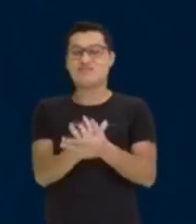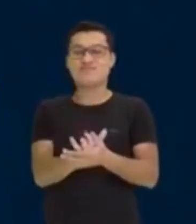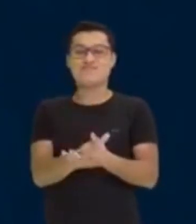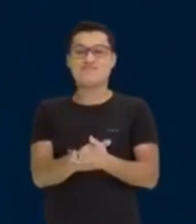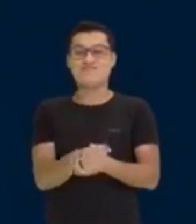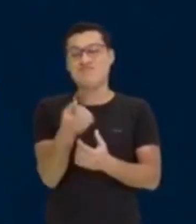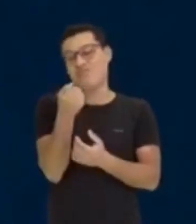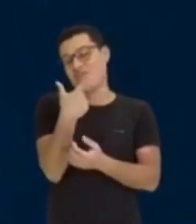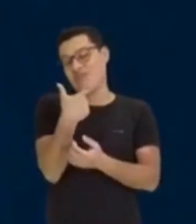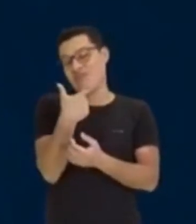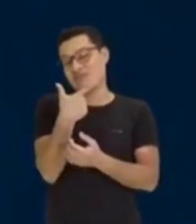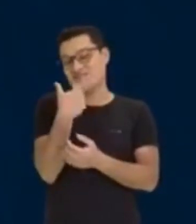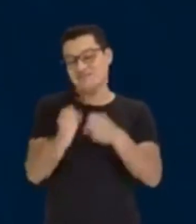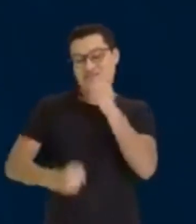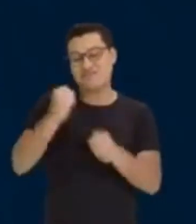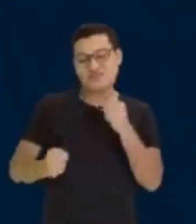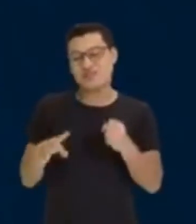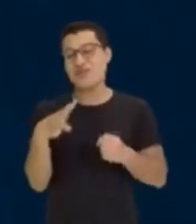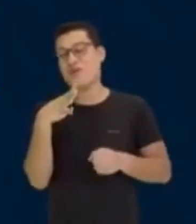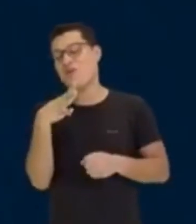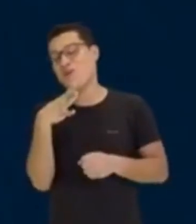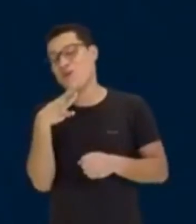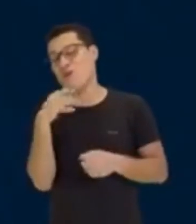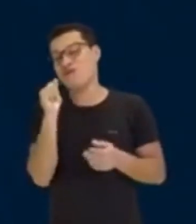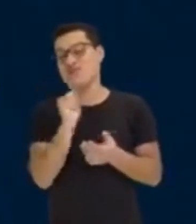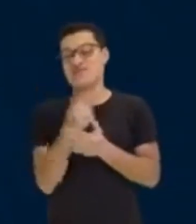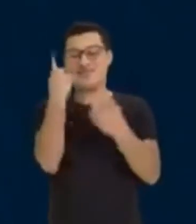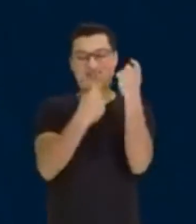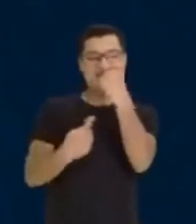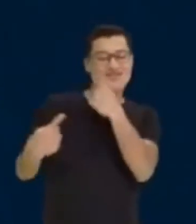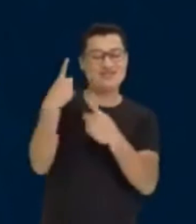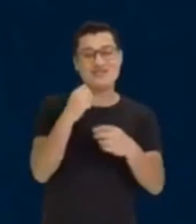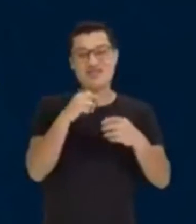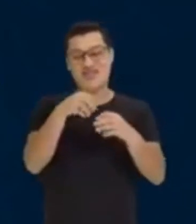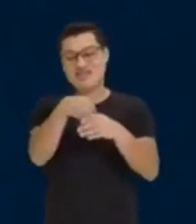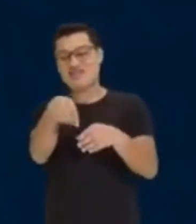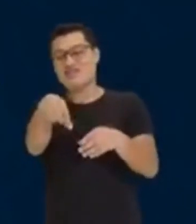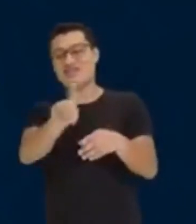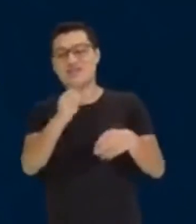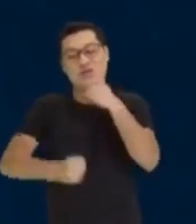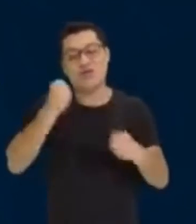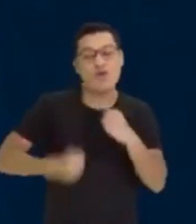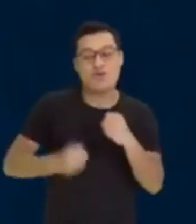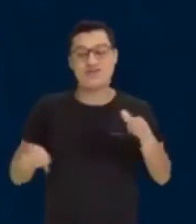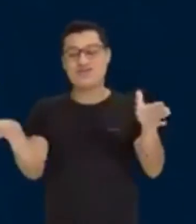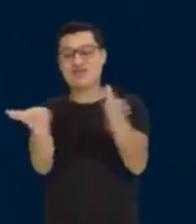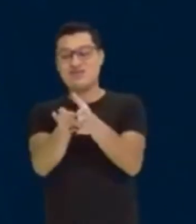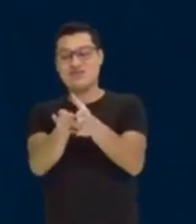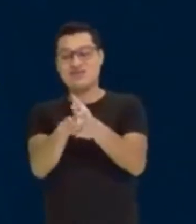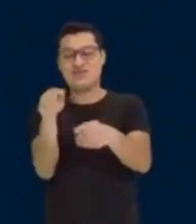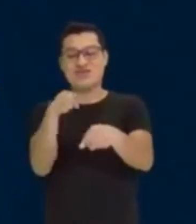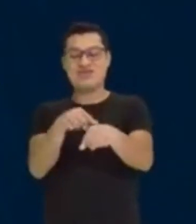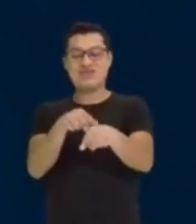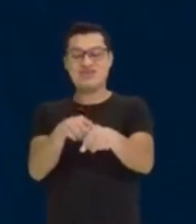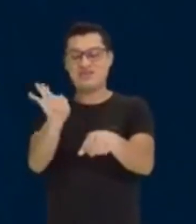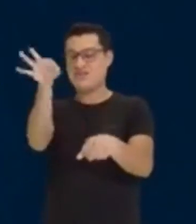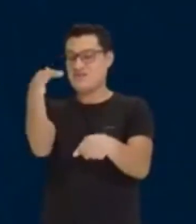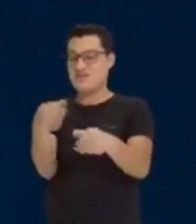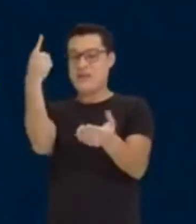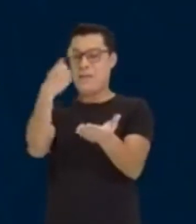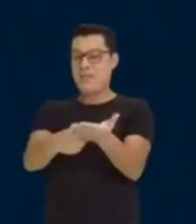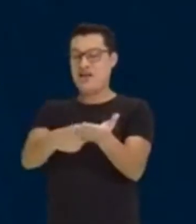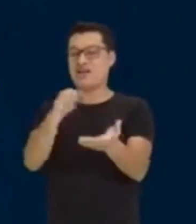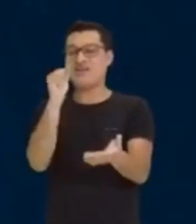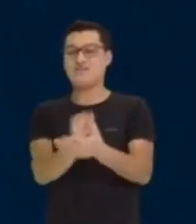mosca nelas. Ah, tu conhece essa expressão, né? Então, ele saiu correndo para chegar no período previsto, no tempo previsto,